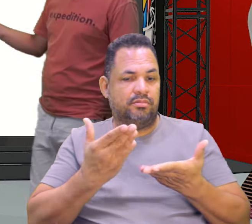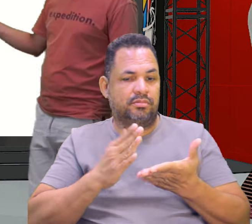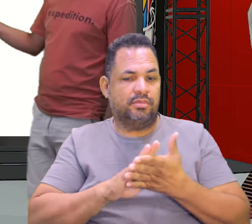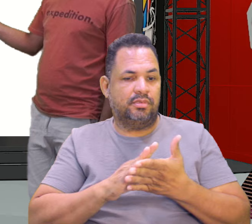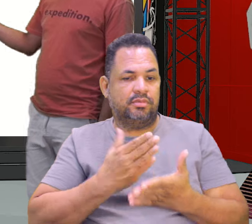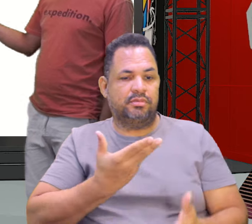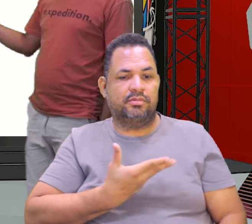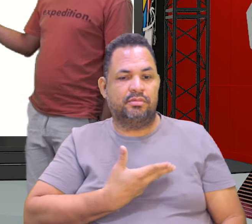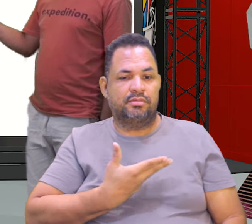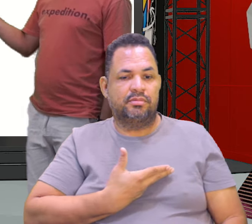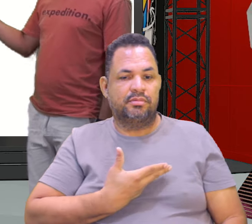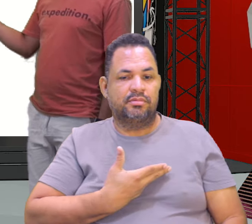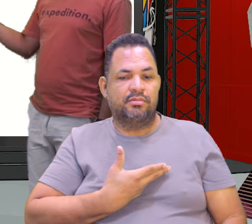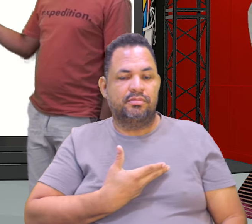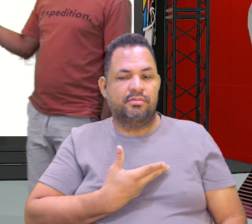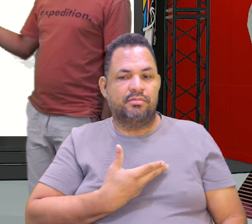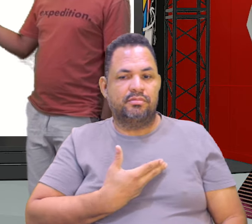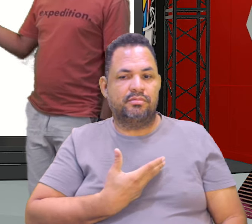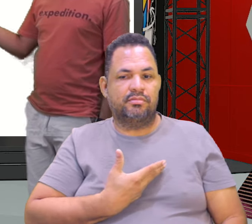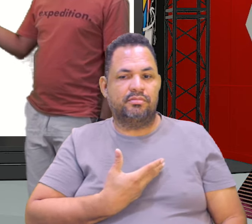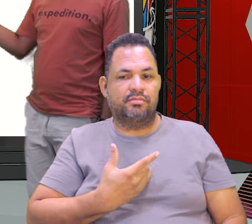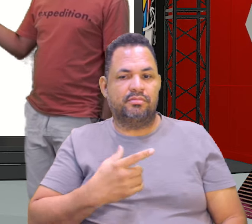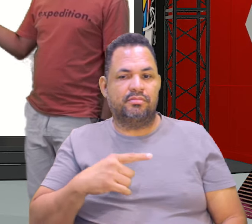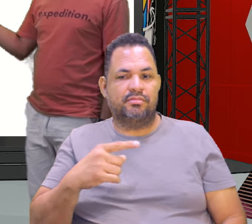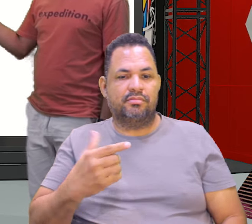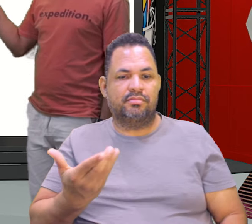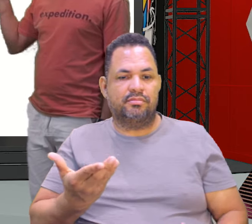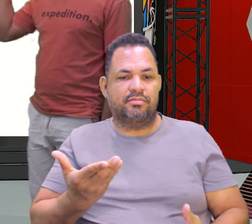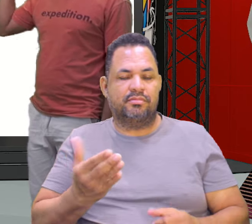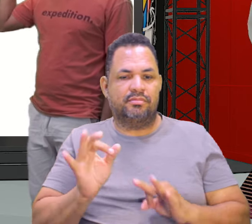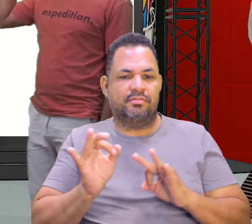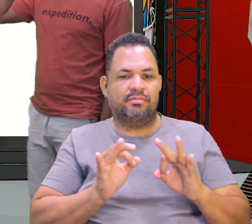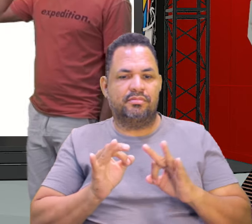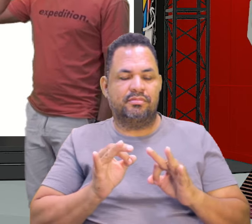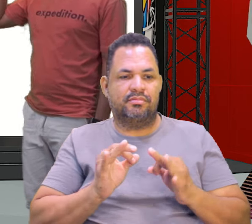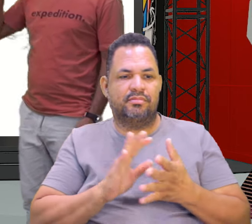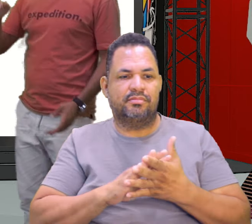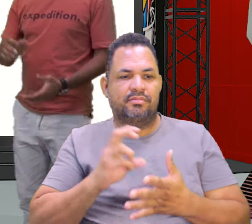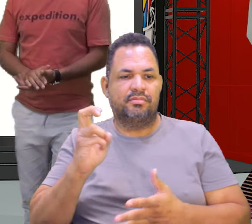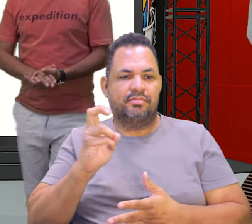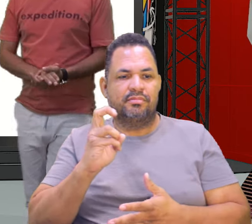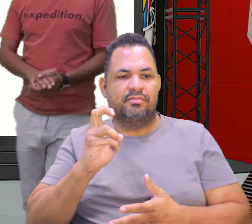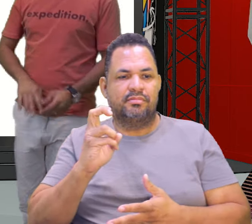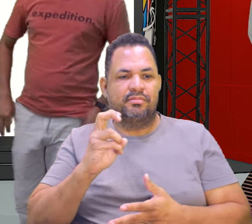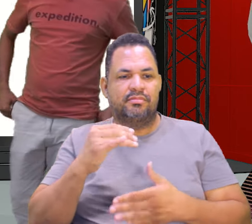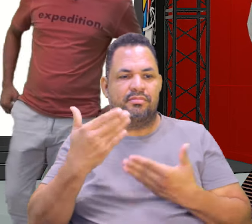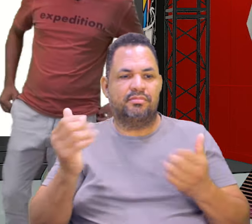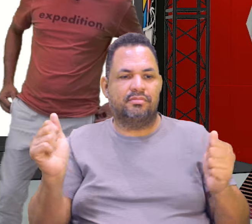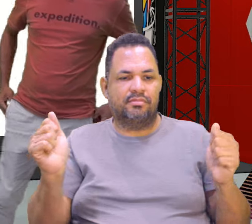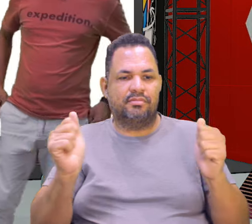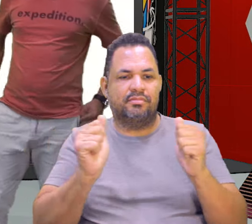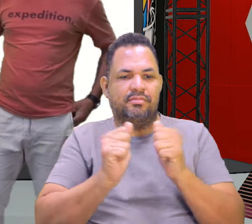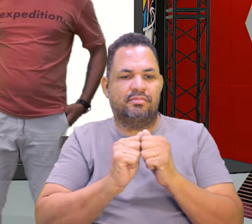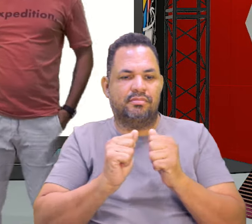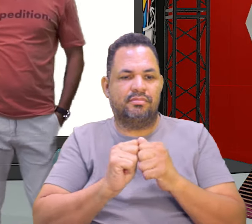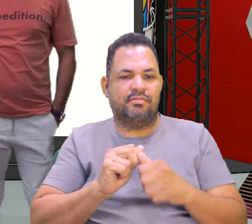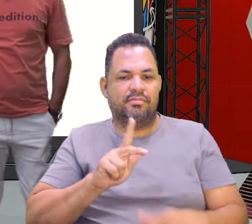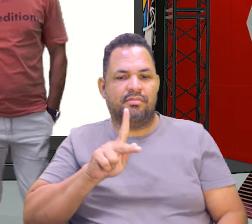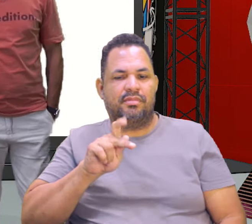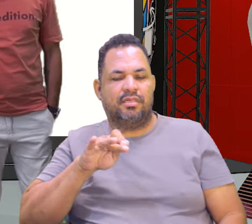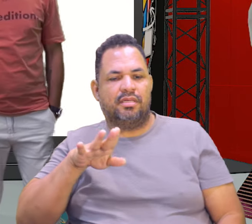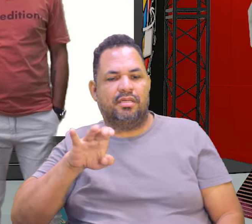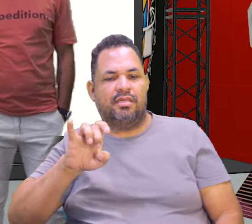xadrez... Ah, não pode estar jogando sozinha, Sozinha, não. Ninguém joga, né? Então, a quinta irmã está jogando xadrez junto com a Kátia, né, gente?